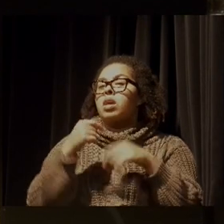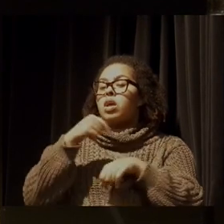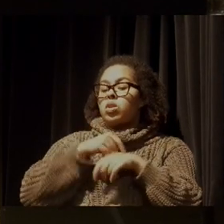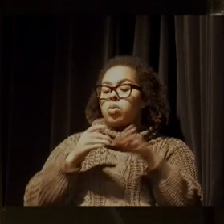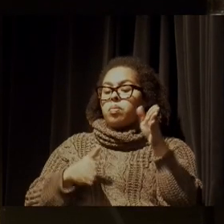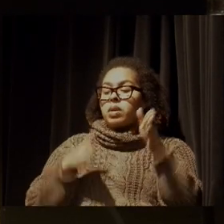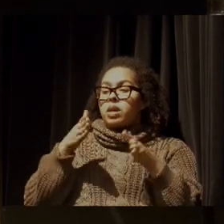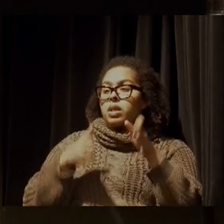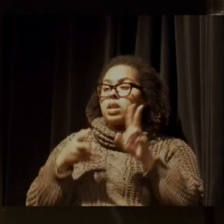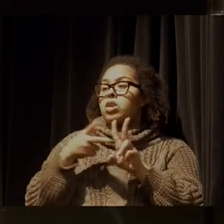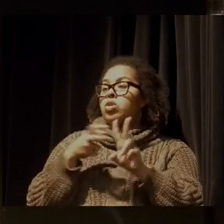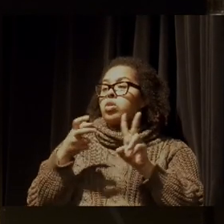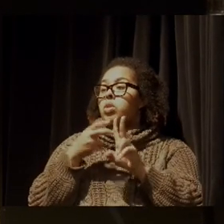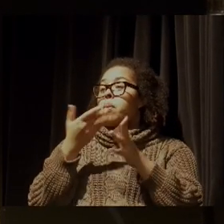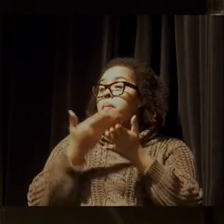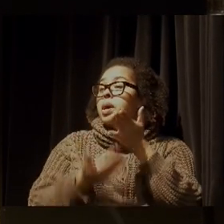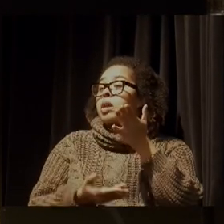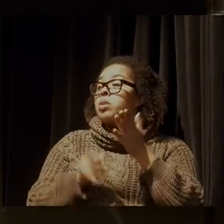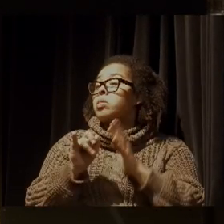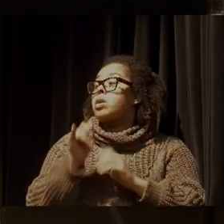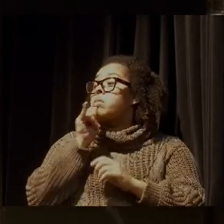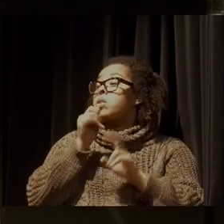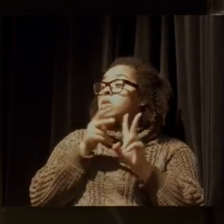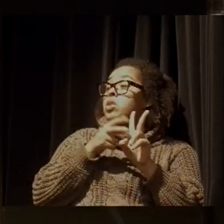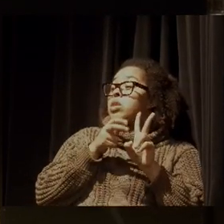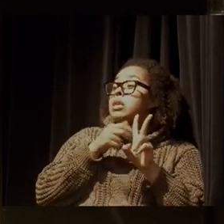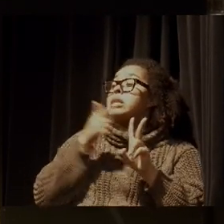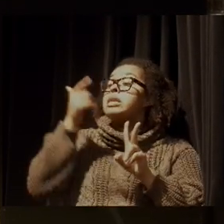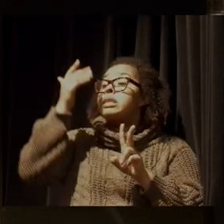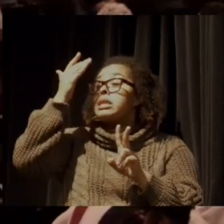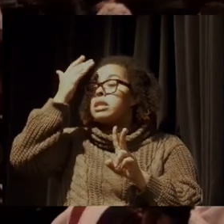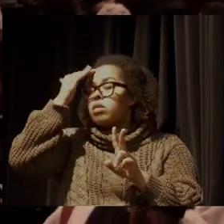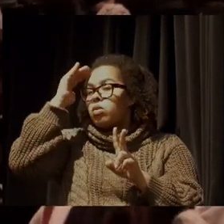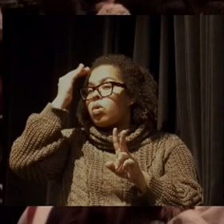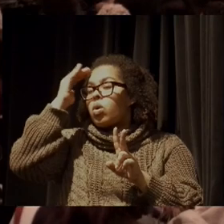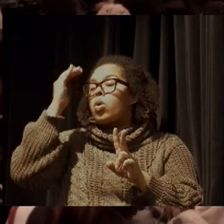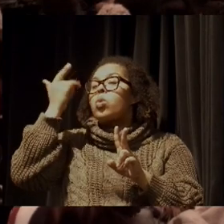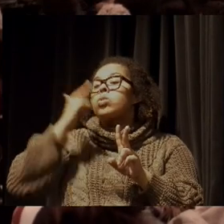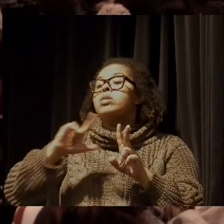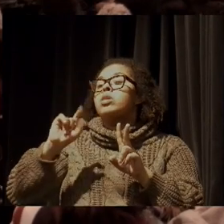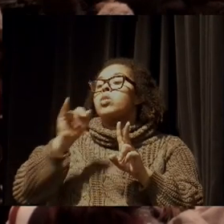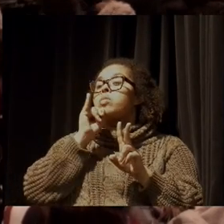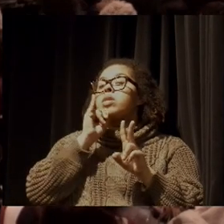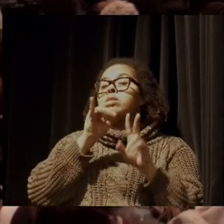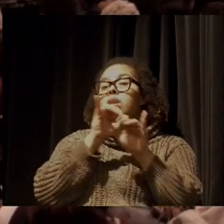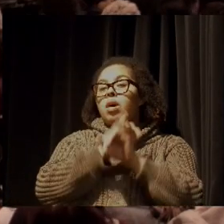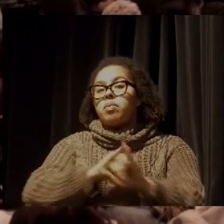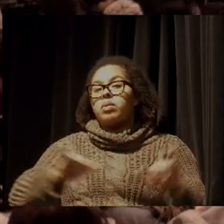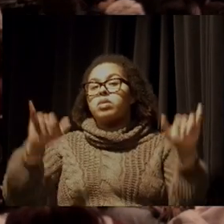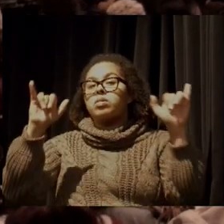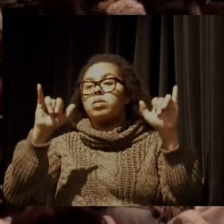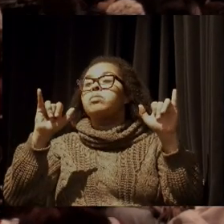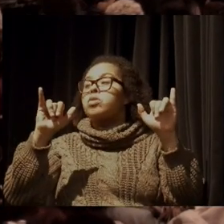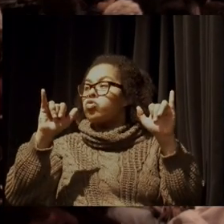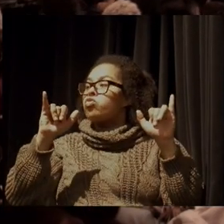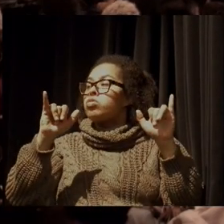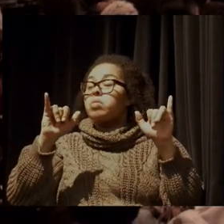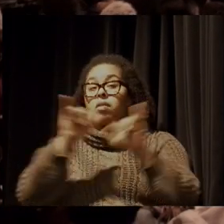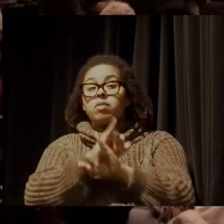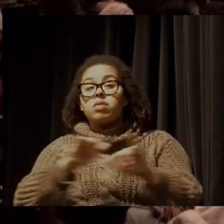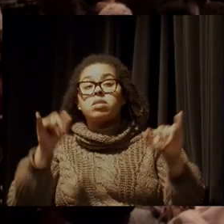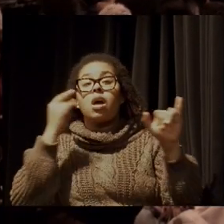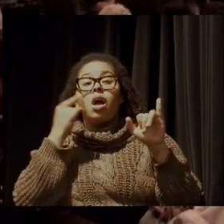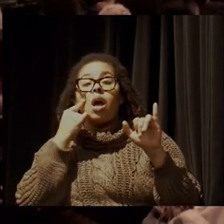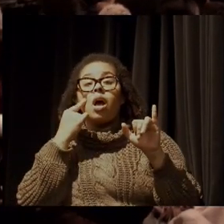Bolsonaro, é porque eles souberam aproveitar muito da mídia, do midiativismo em